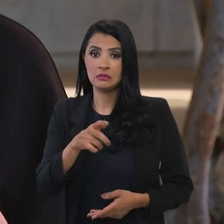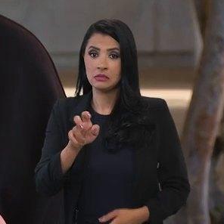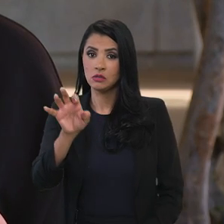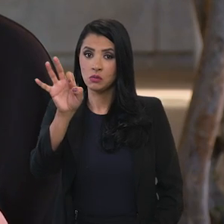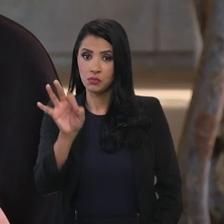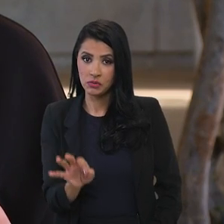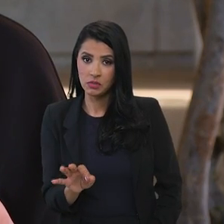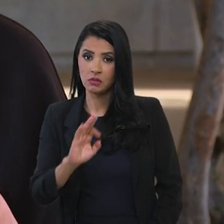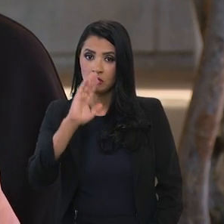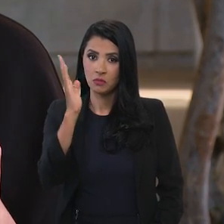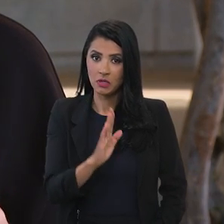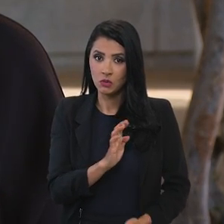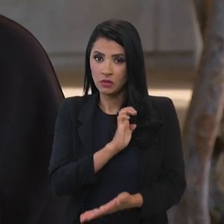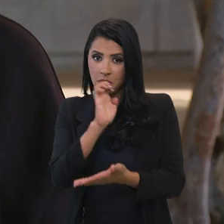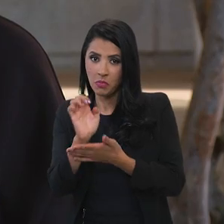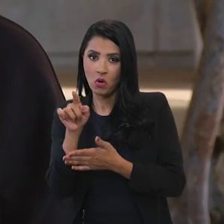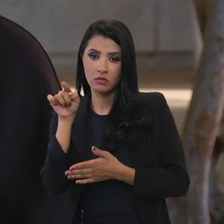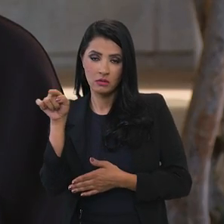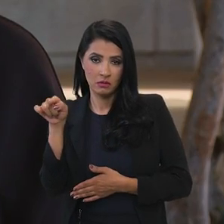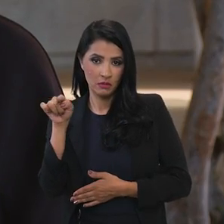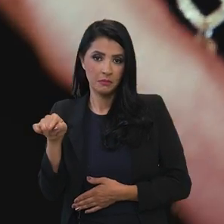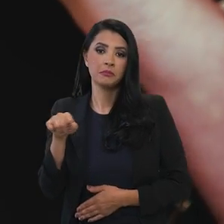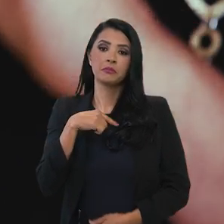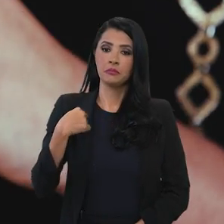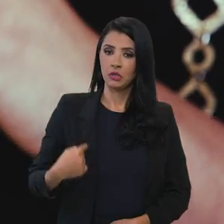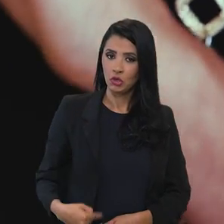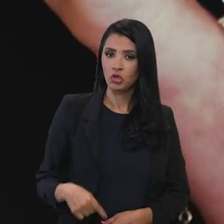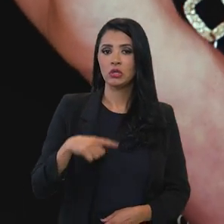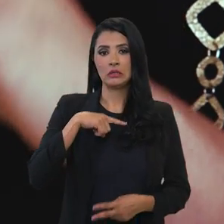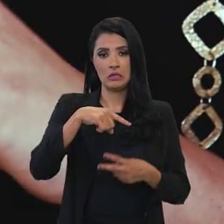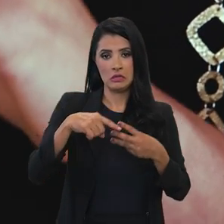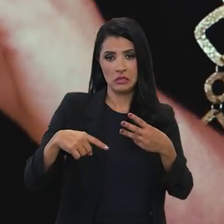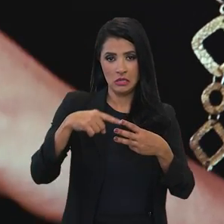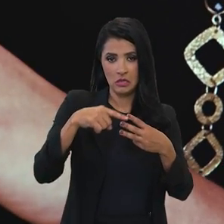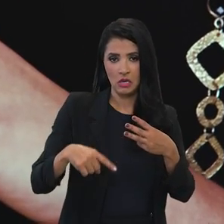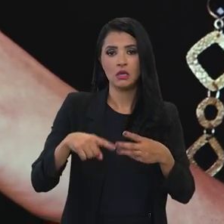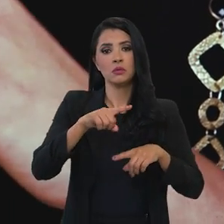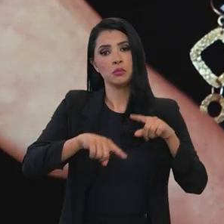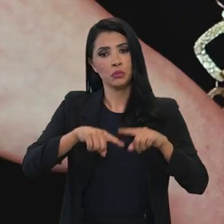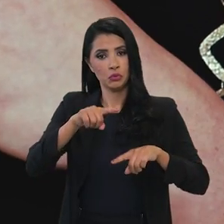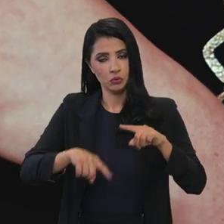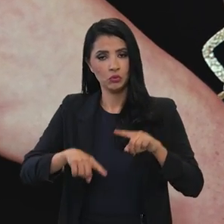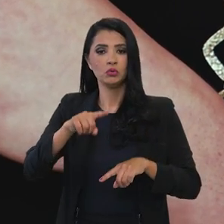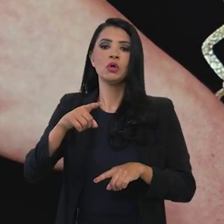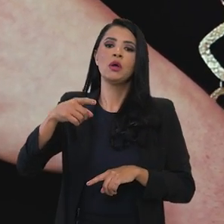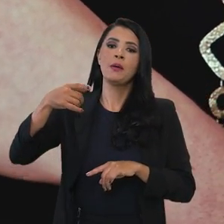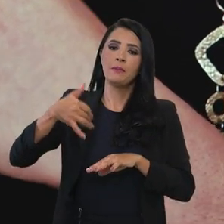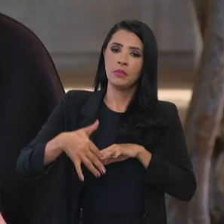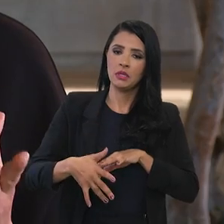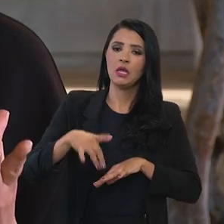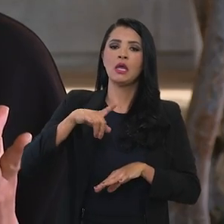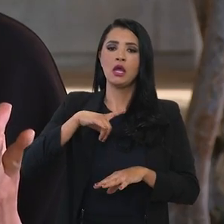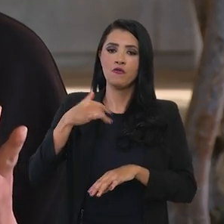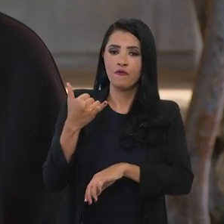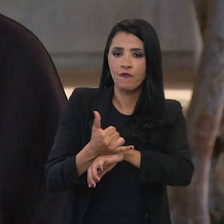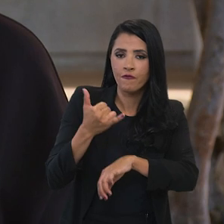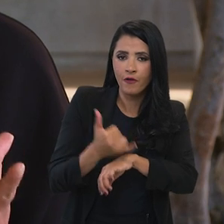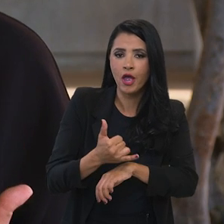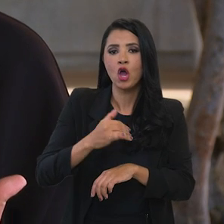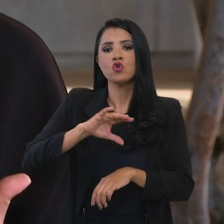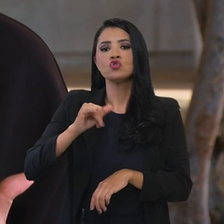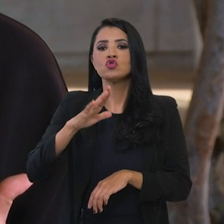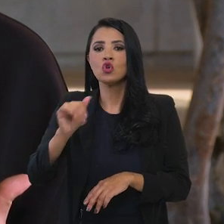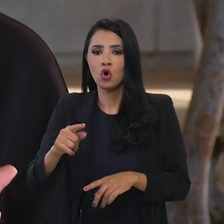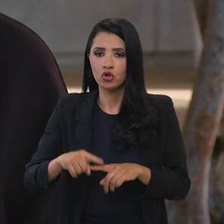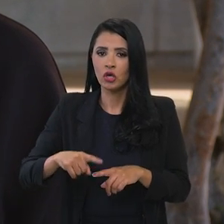para a China historicamente consiste em três produtos minério de ferro de soja e petróleo ou seja há muitas oportunidades